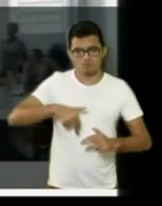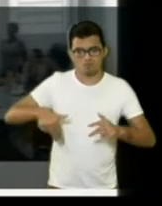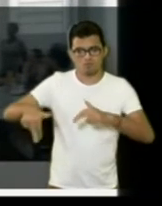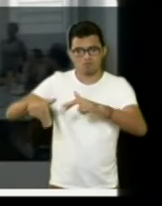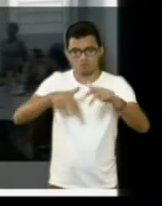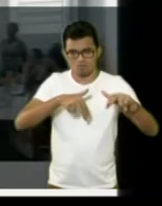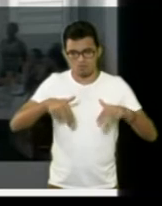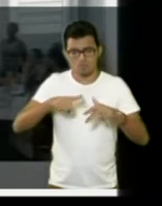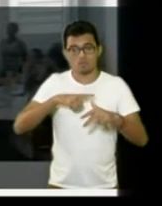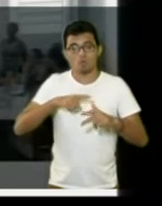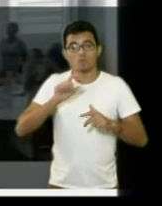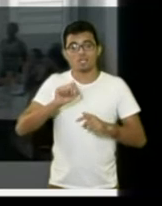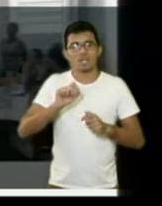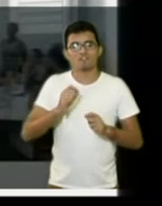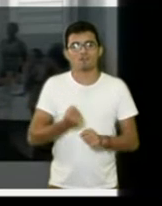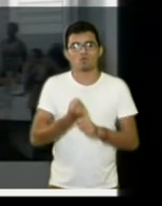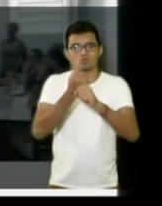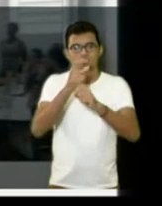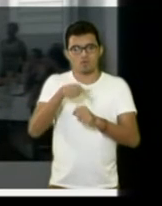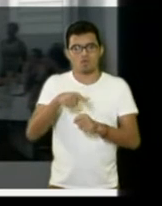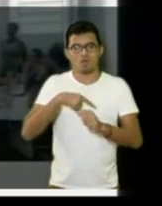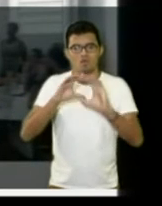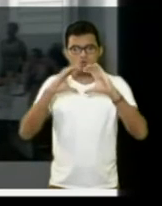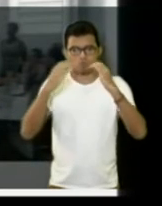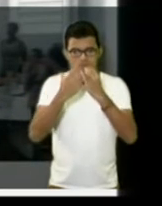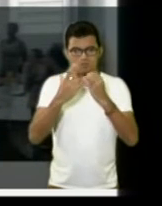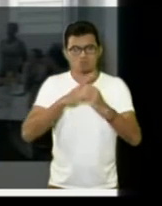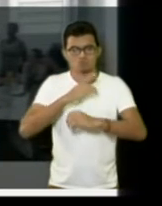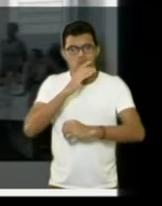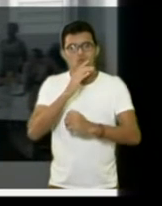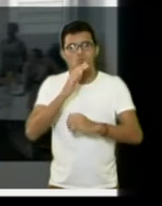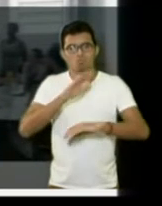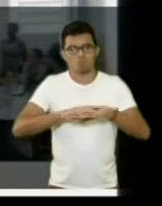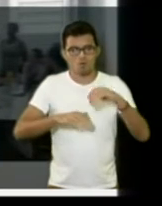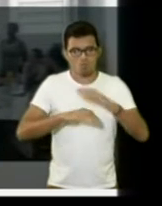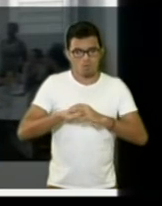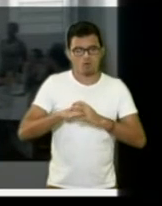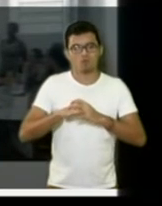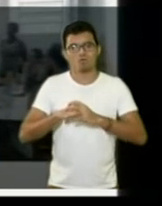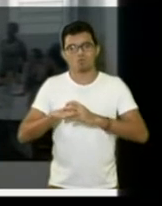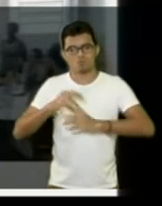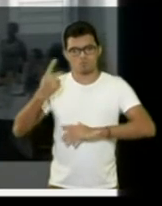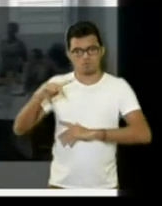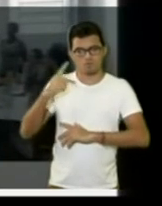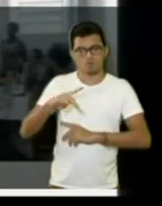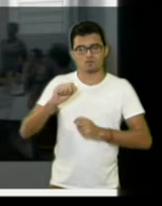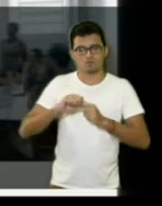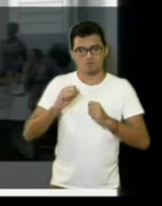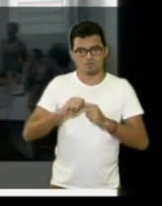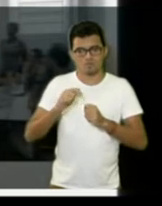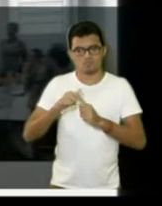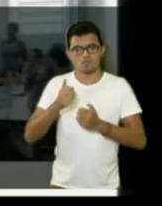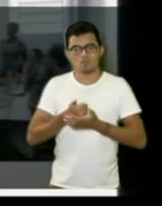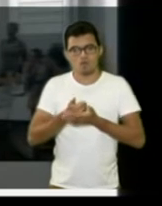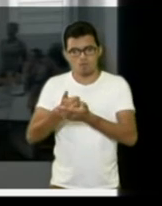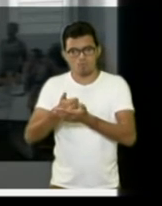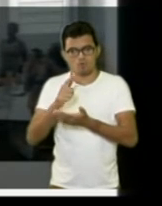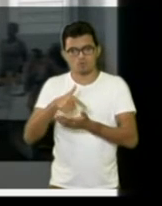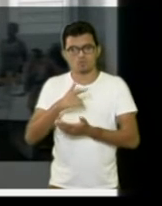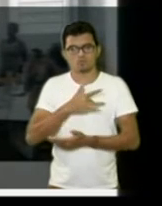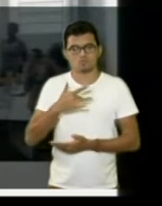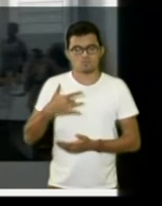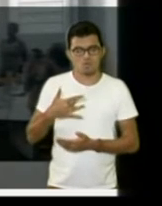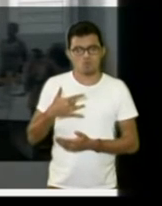vai valorizar, porque ela está botando a mão na massa, e ela vai fazer. Com o apoio das agentes de saúde, queria agradecer o